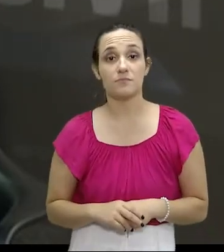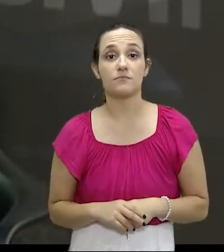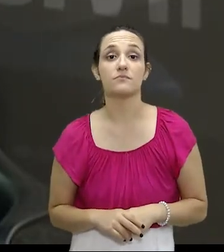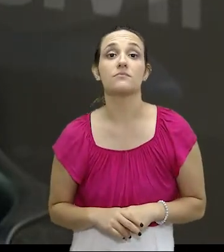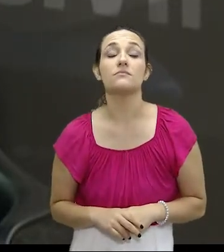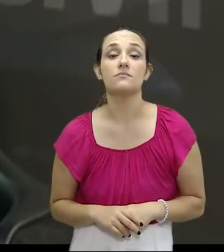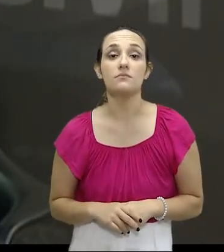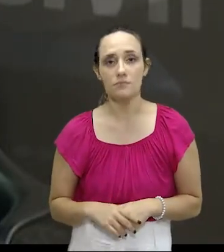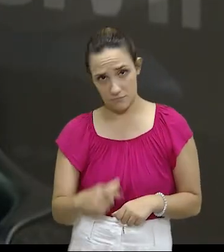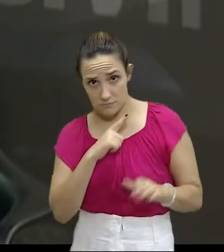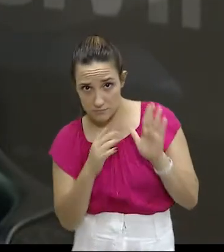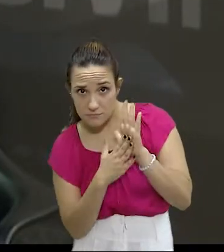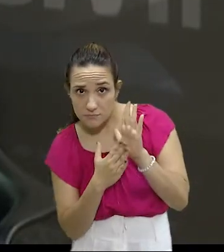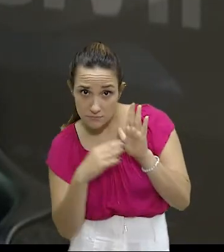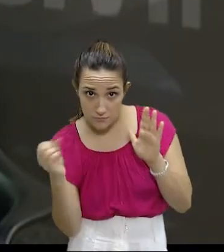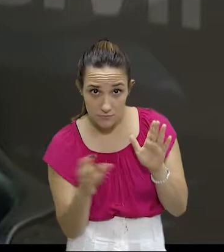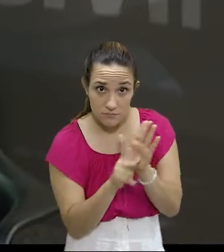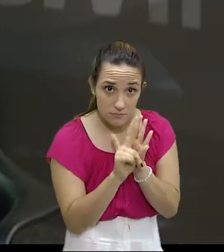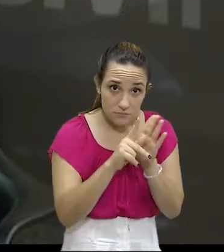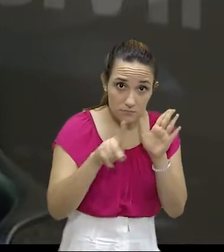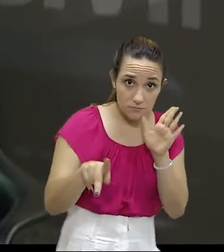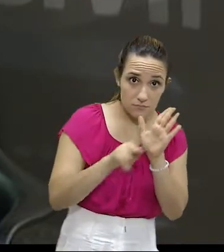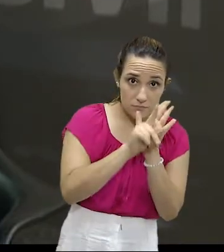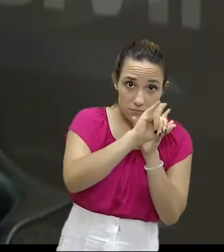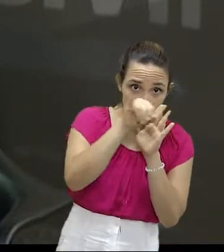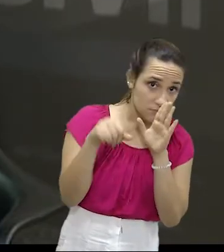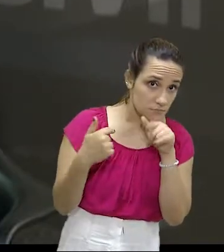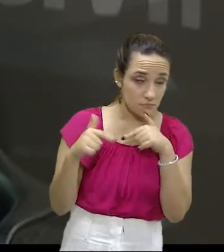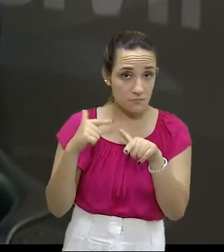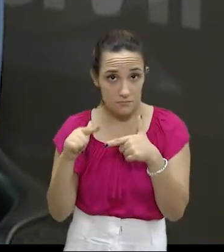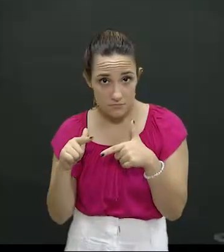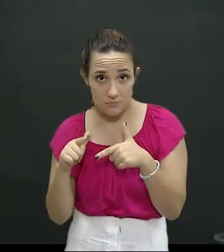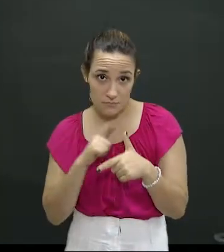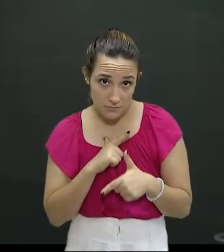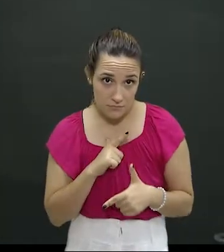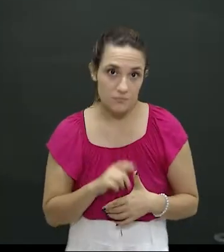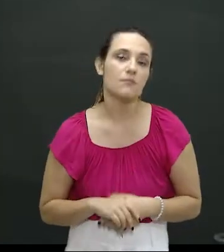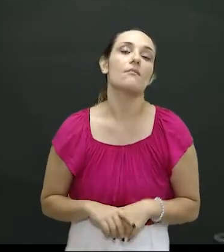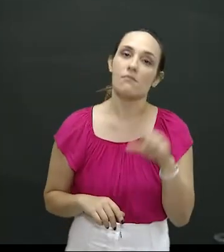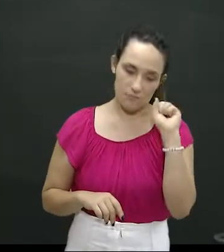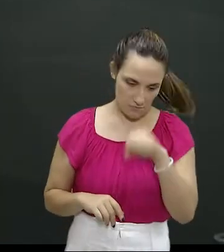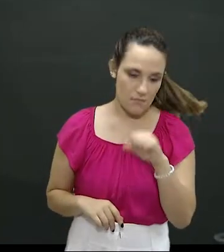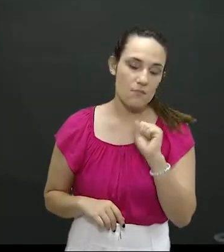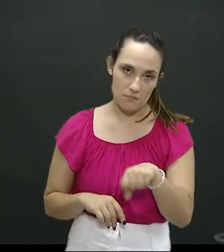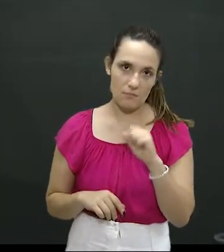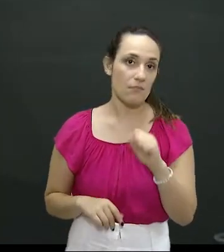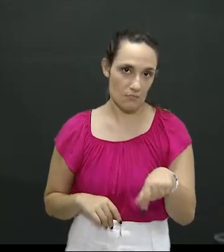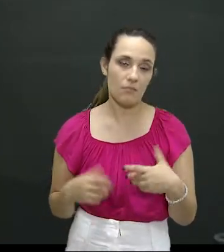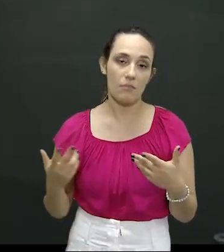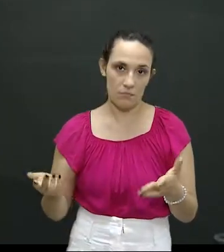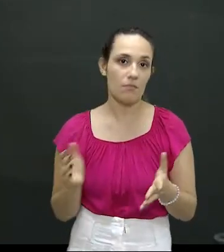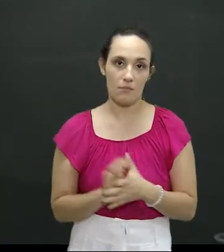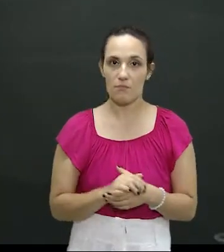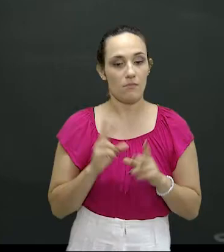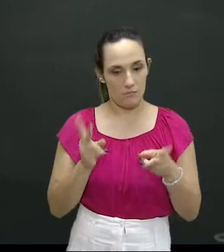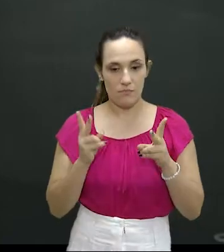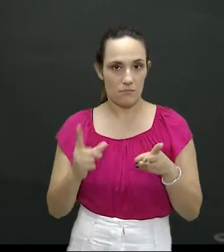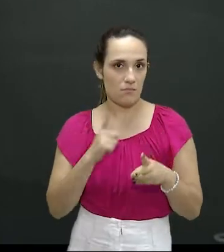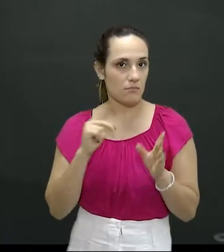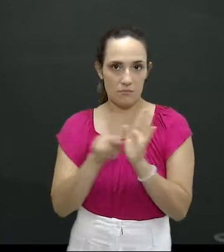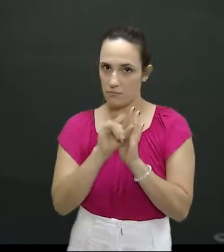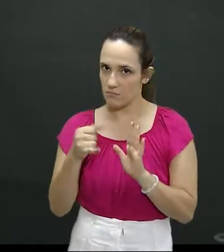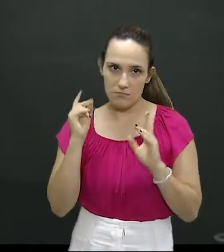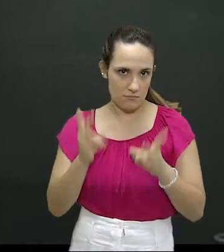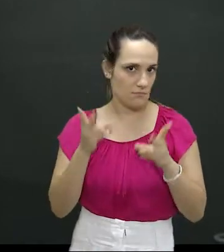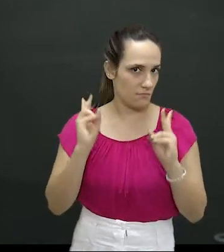previsão de novas operações como essa, com a participação de todas as forças? Sim, é constante. Essas operações